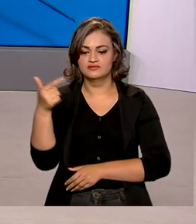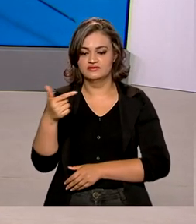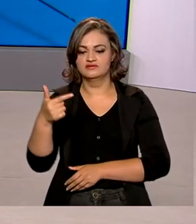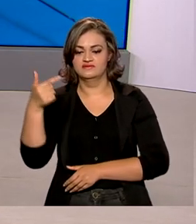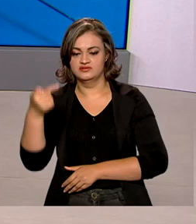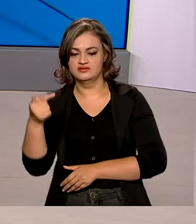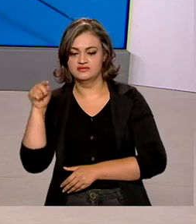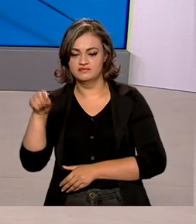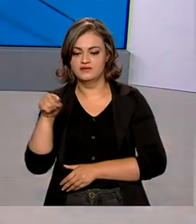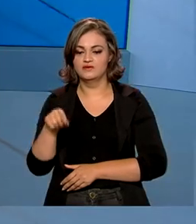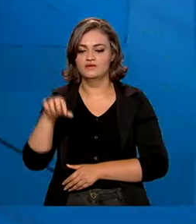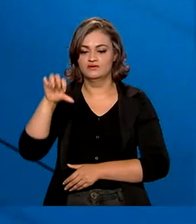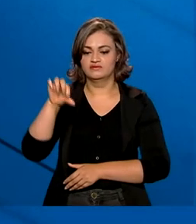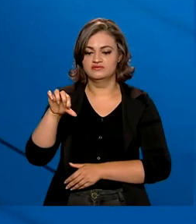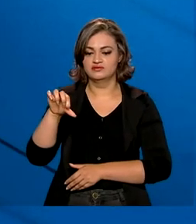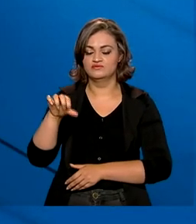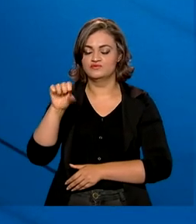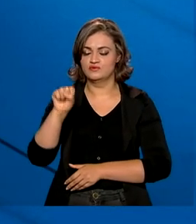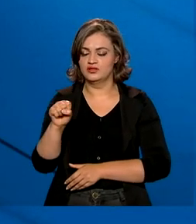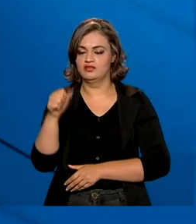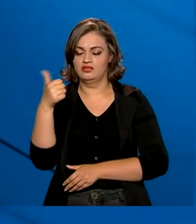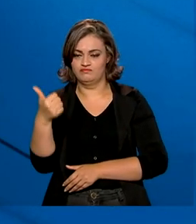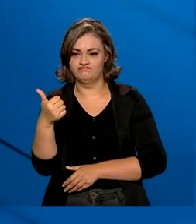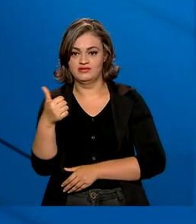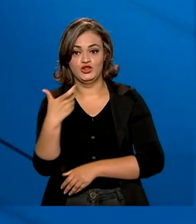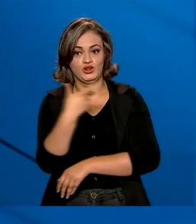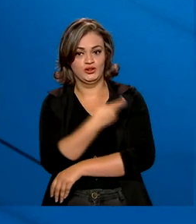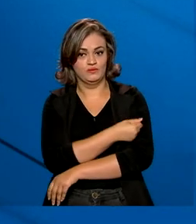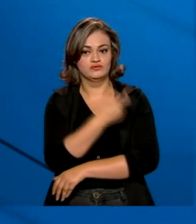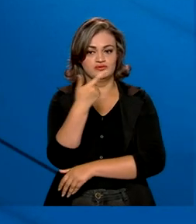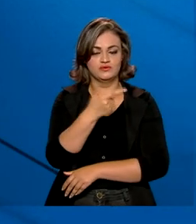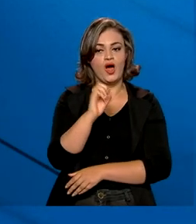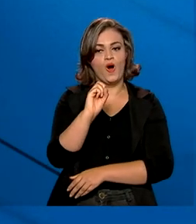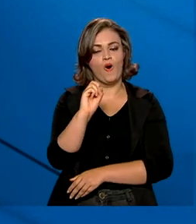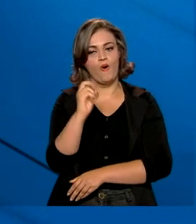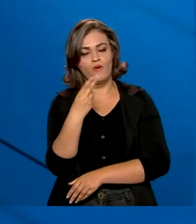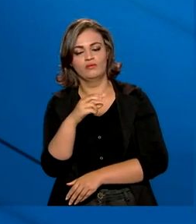dose ou dose única ultrapassa aí 33 milhões 227 mil.